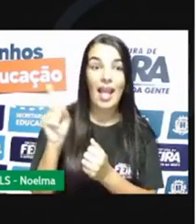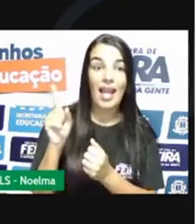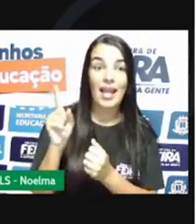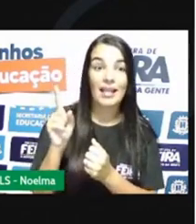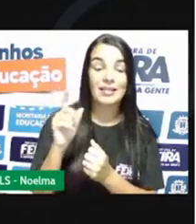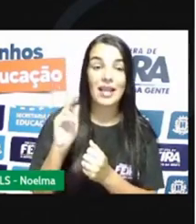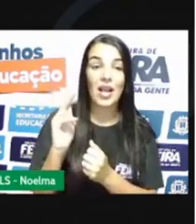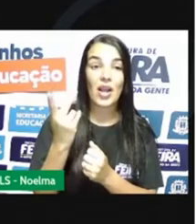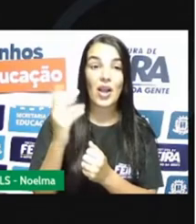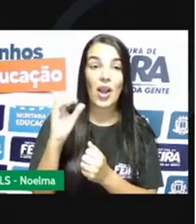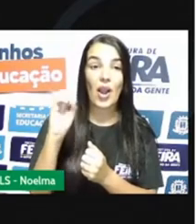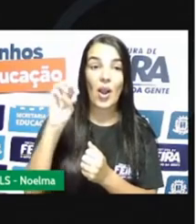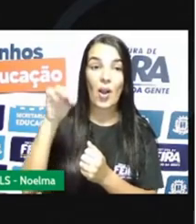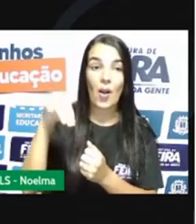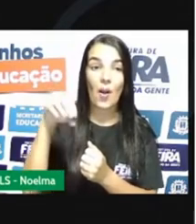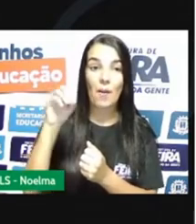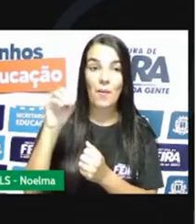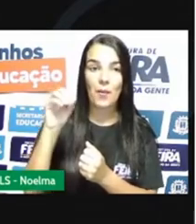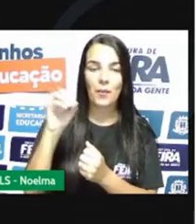Substância homogênea.